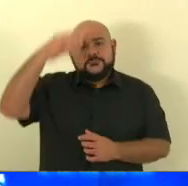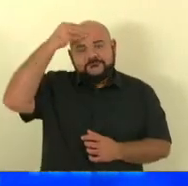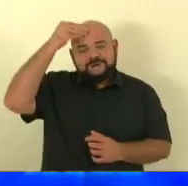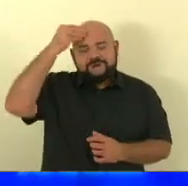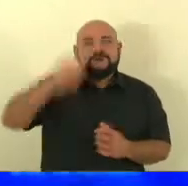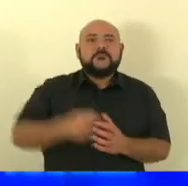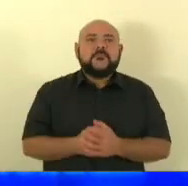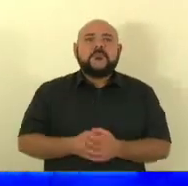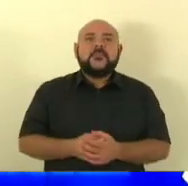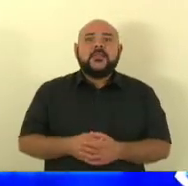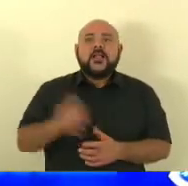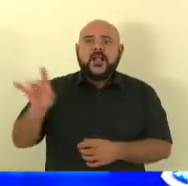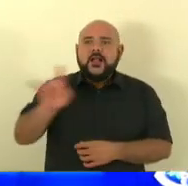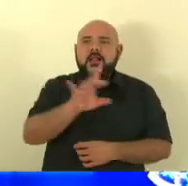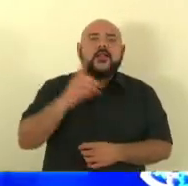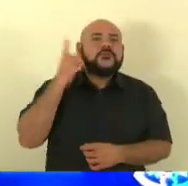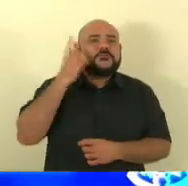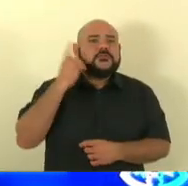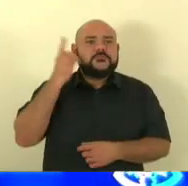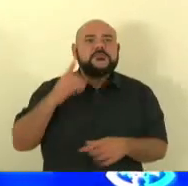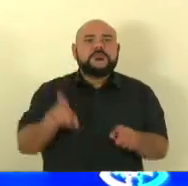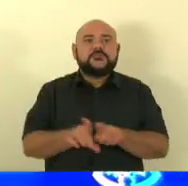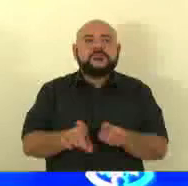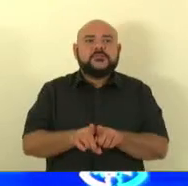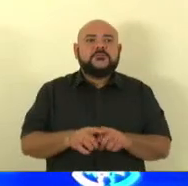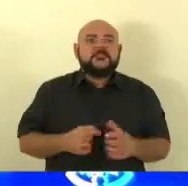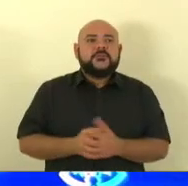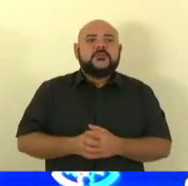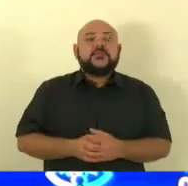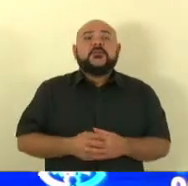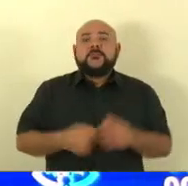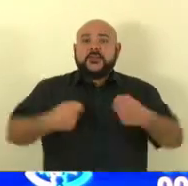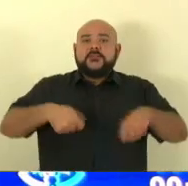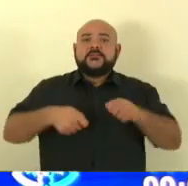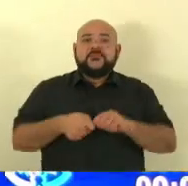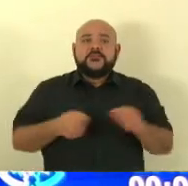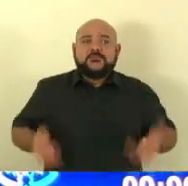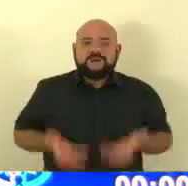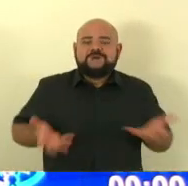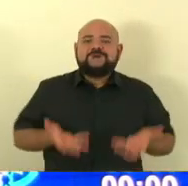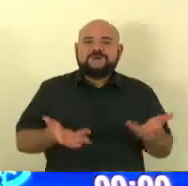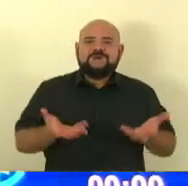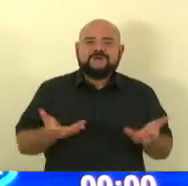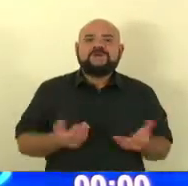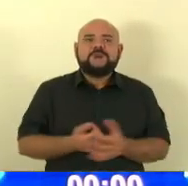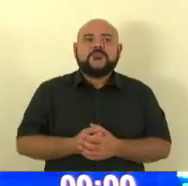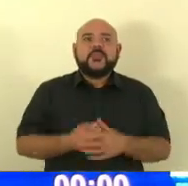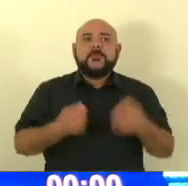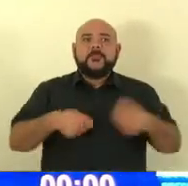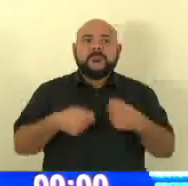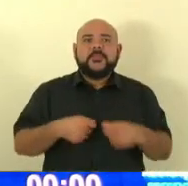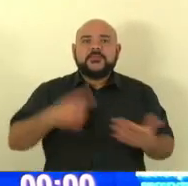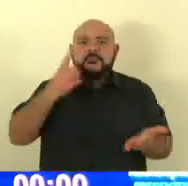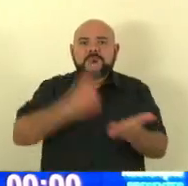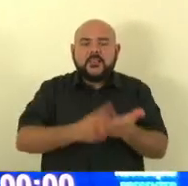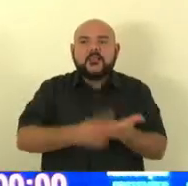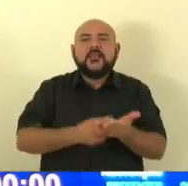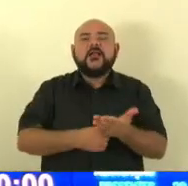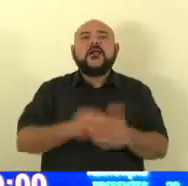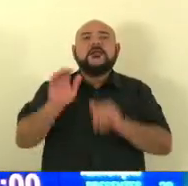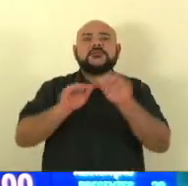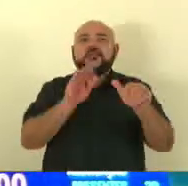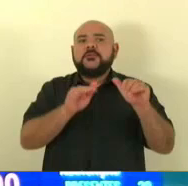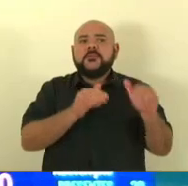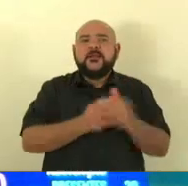todos os senhores e senhores deputados que aprecem o governo do Estado do Espírito Santo para convocar e colocar nos quadros da